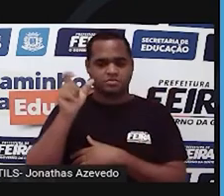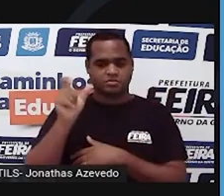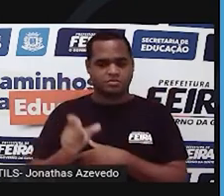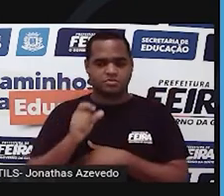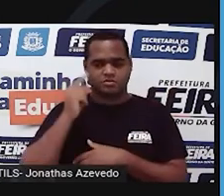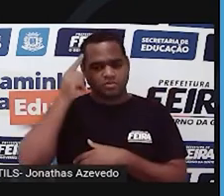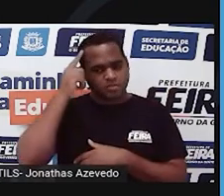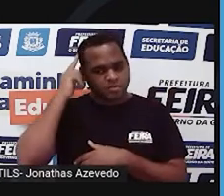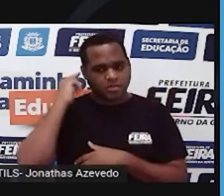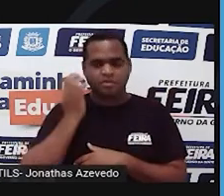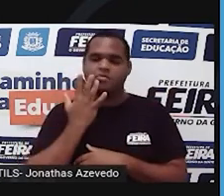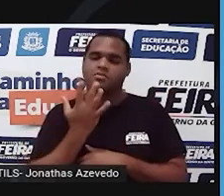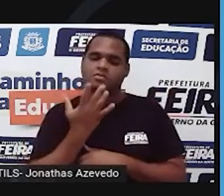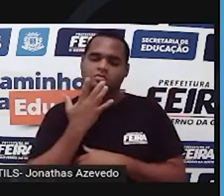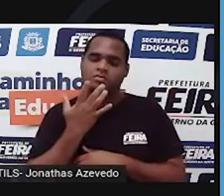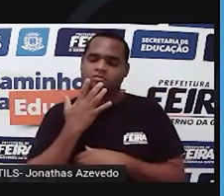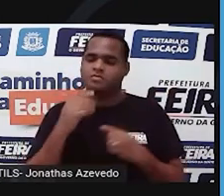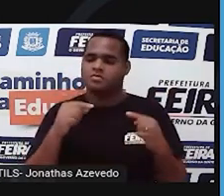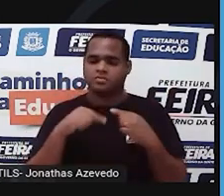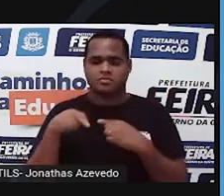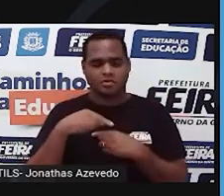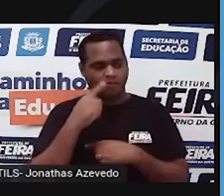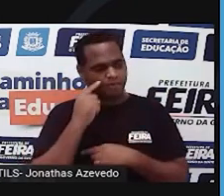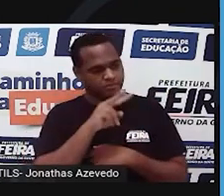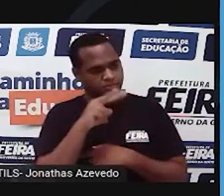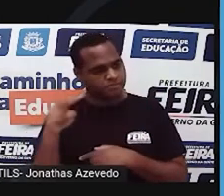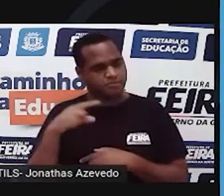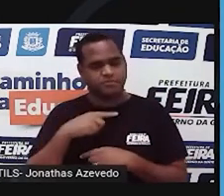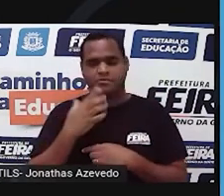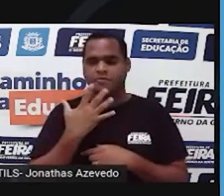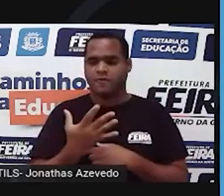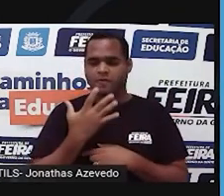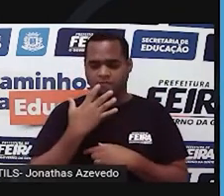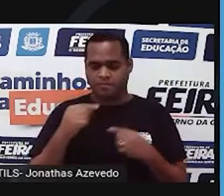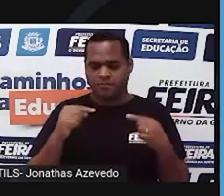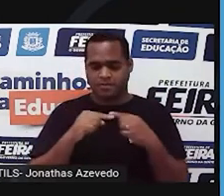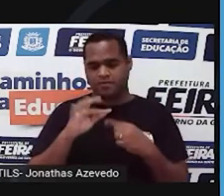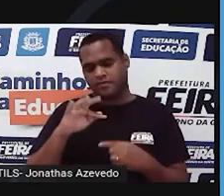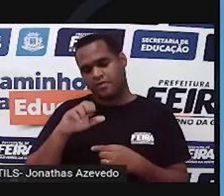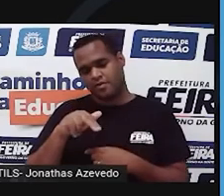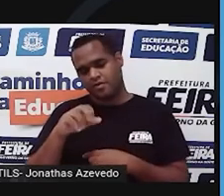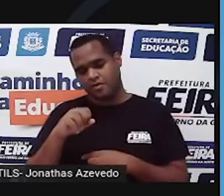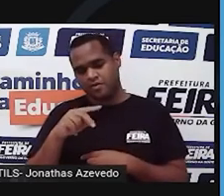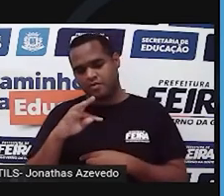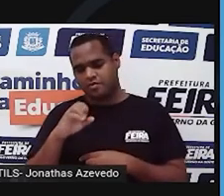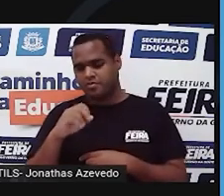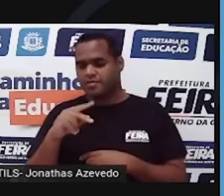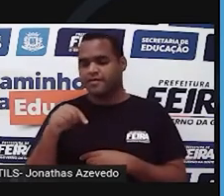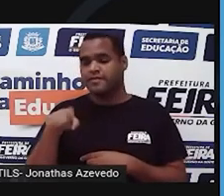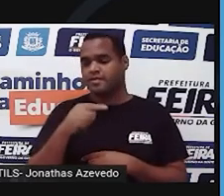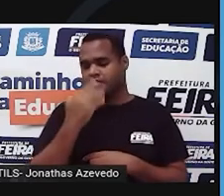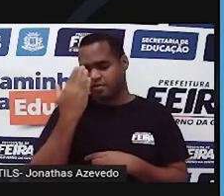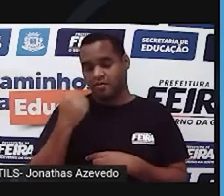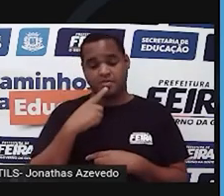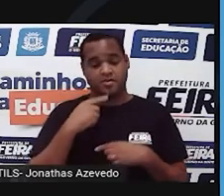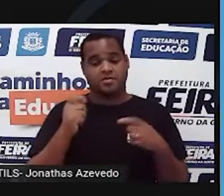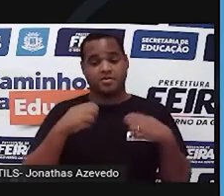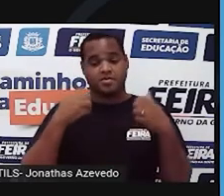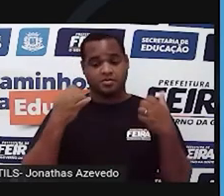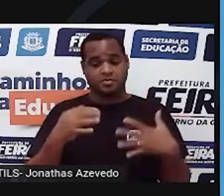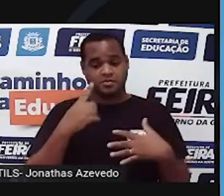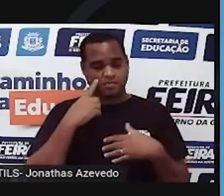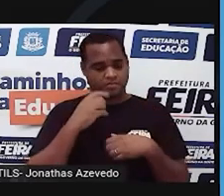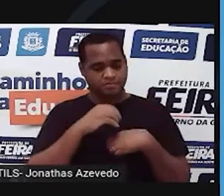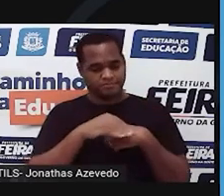cabelo seja castanho escuro, eu vou ver essa cor do meu cabelo através do meu fenótipo. Mas vocês sabem que se eu quiser eu posso tacar uma tinta aqui,